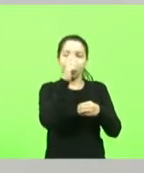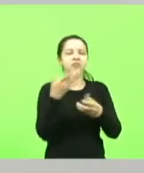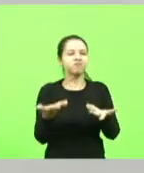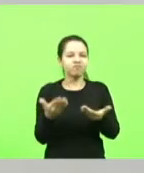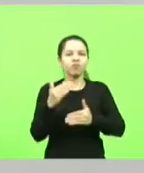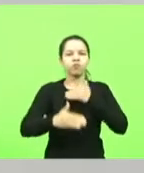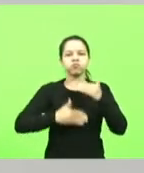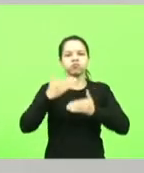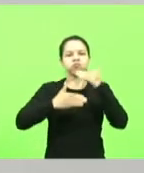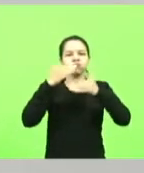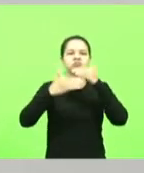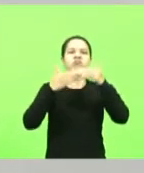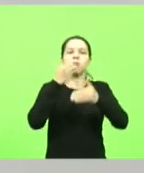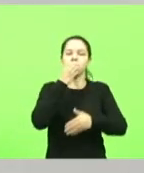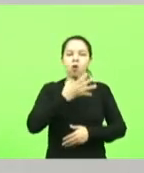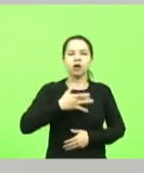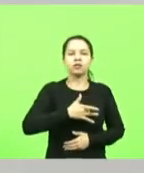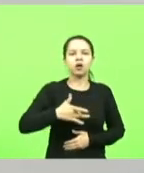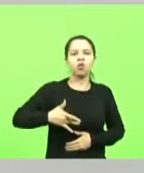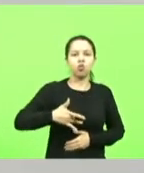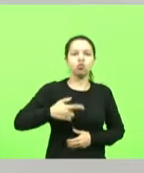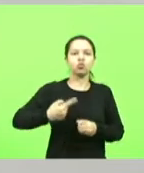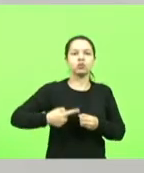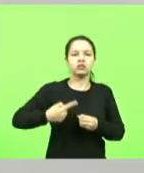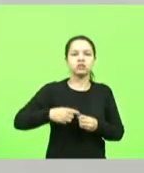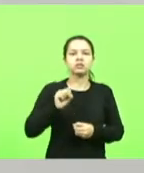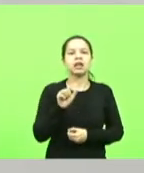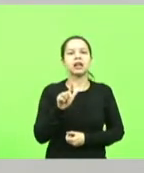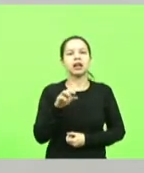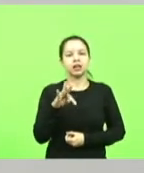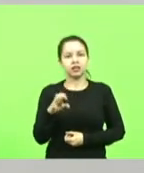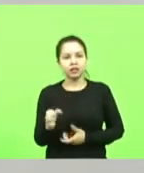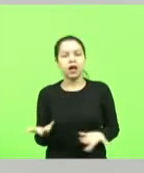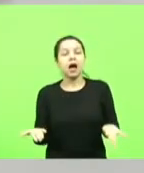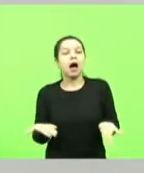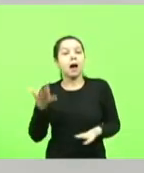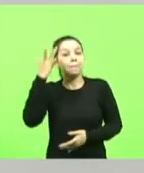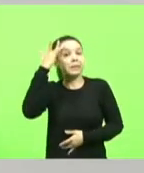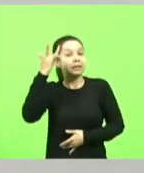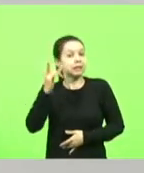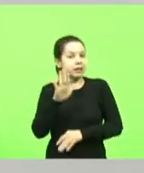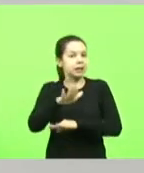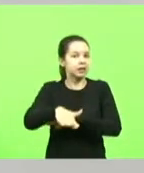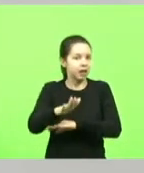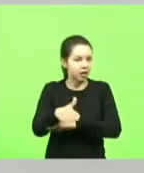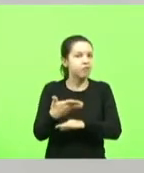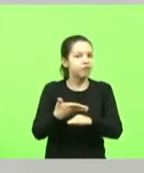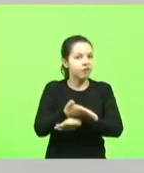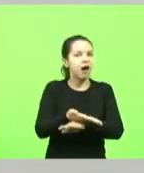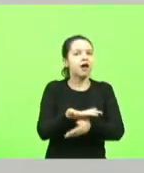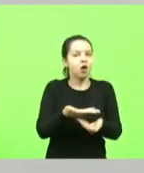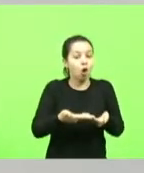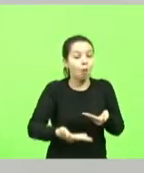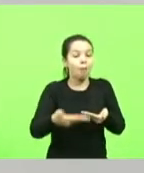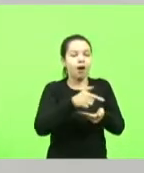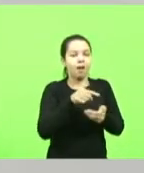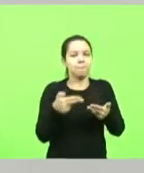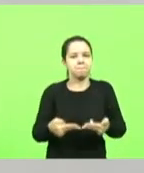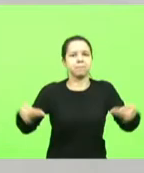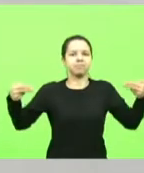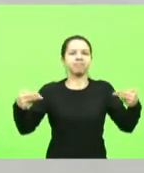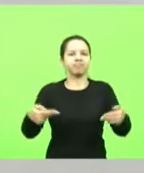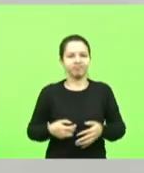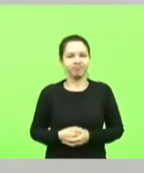na saúde do município de Salete e amanhã à tarde vai estar sendo inaugurado até por esse